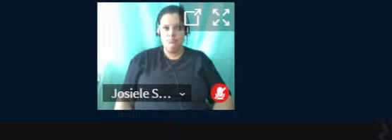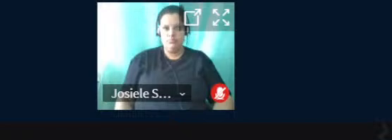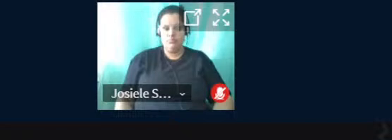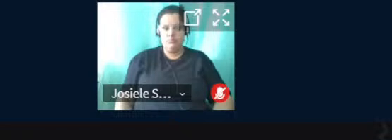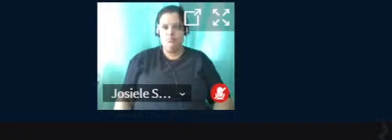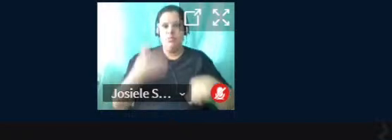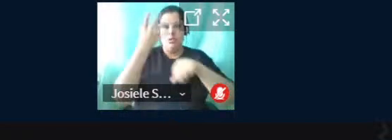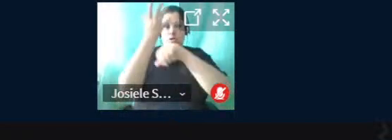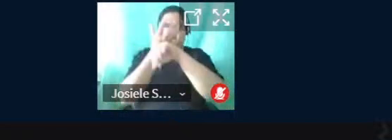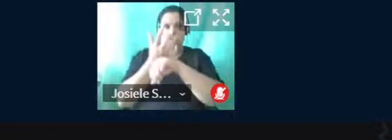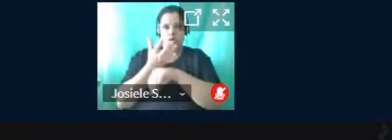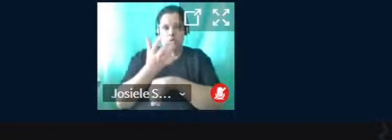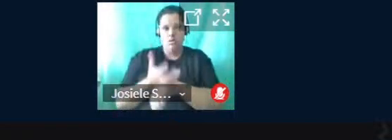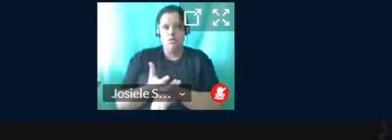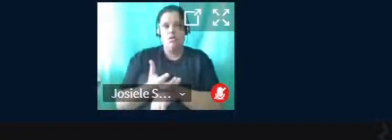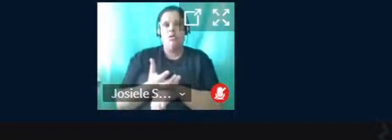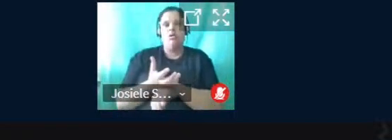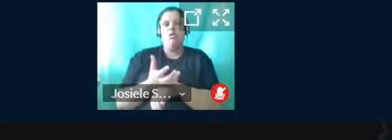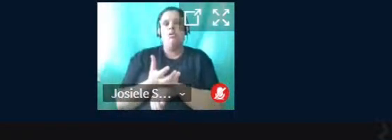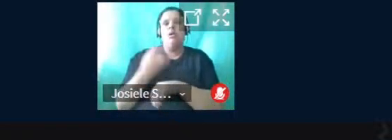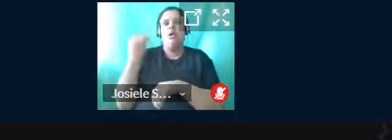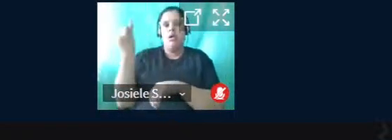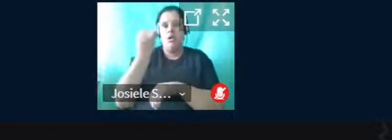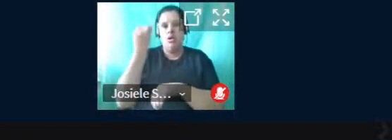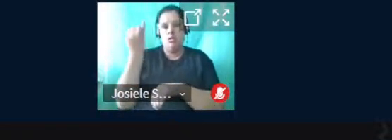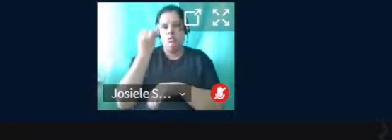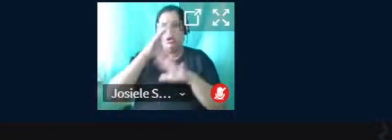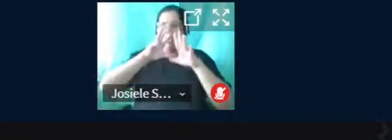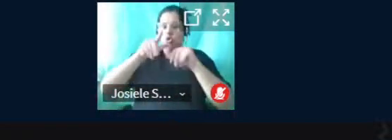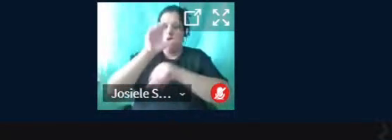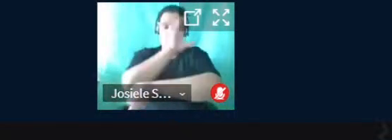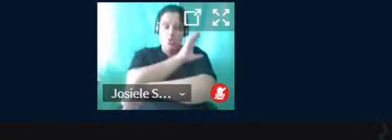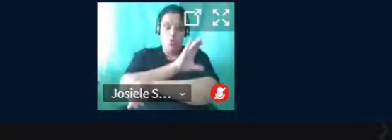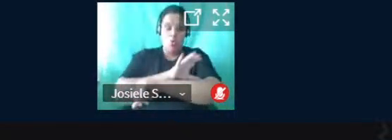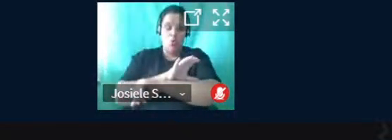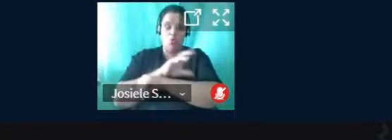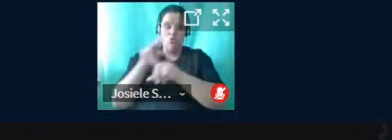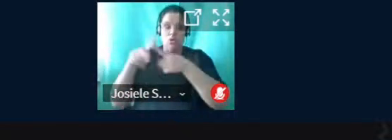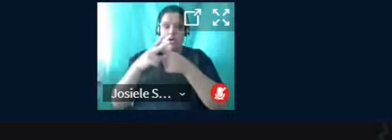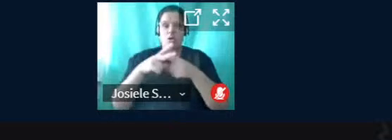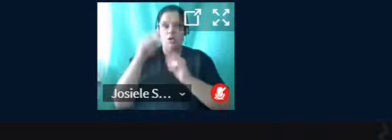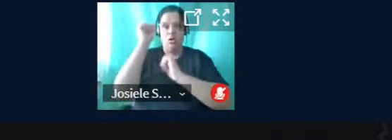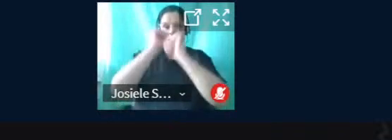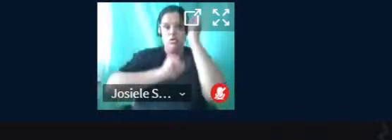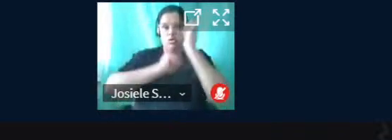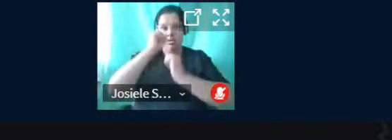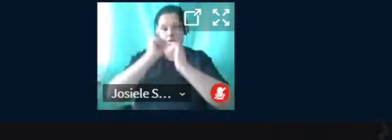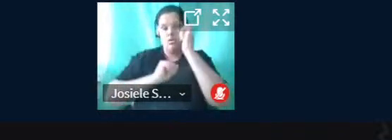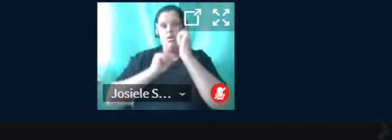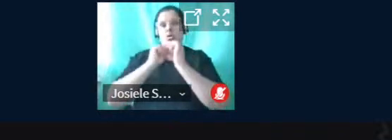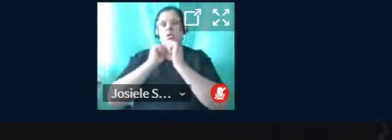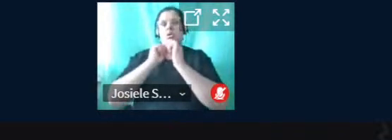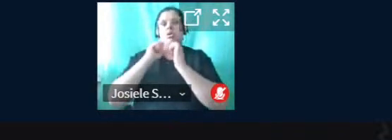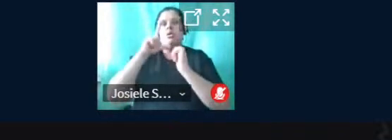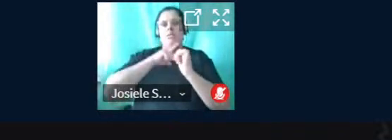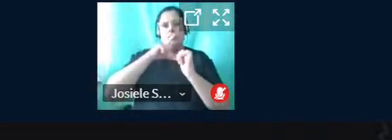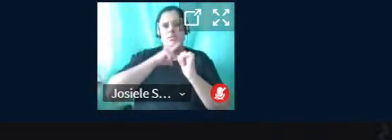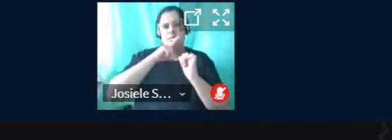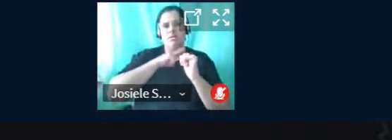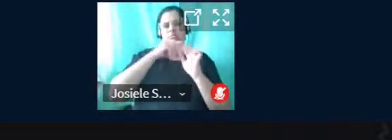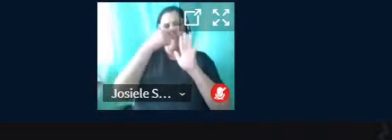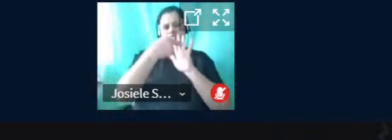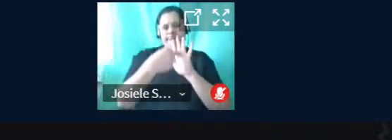Bom, a disciplina de fundamento de automação é muito importante para todo o curso de automação industrial, pois é nela que nós vemos componentes